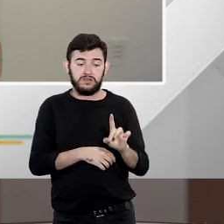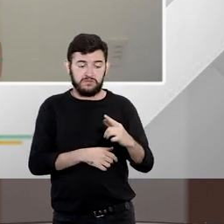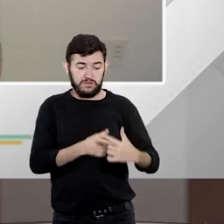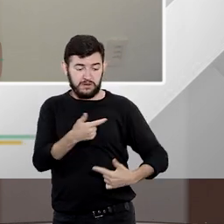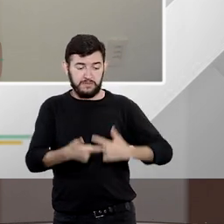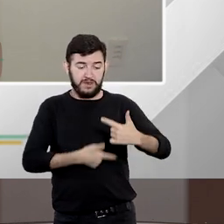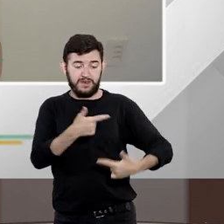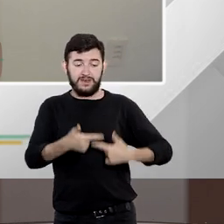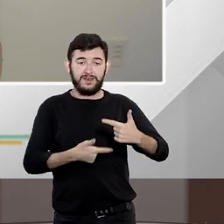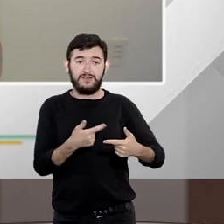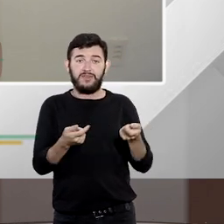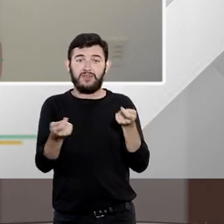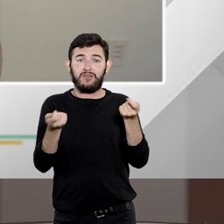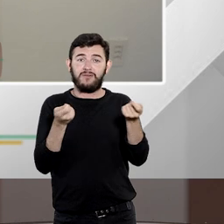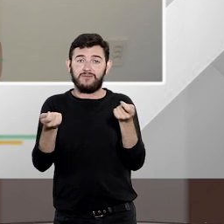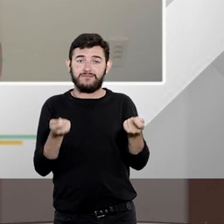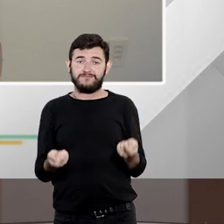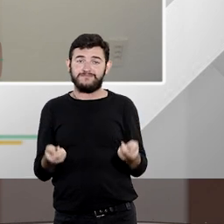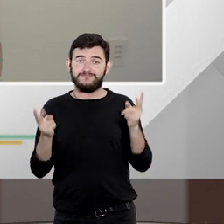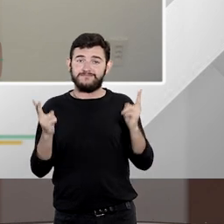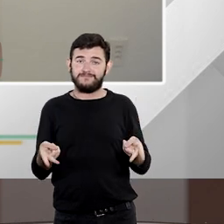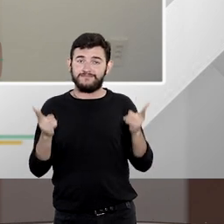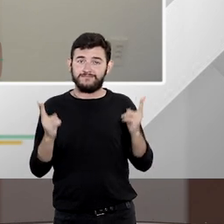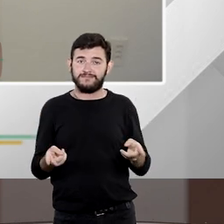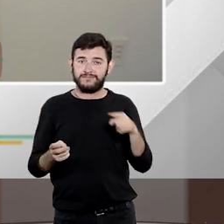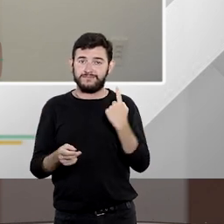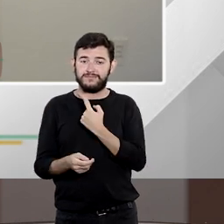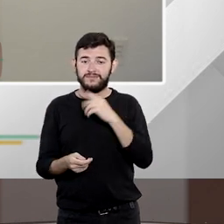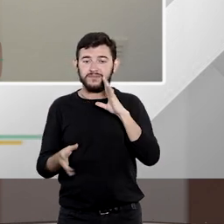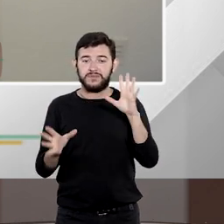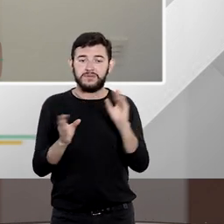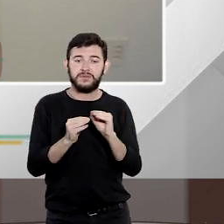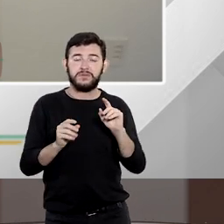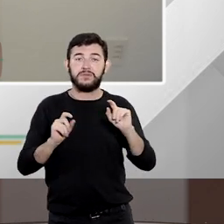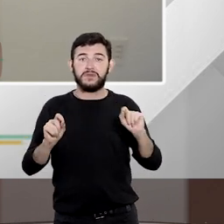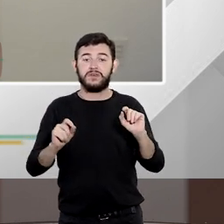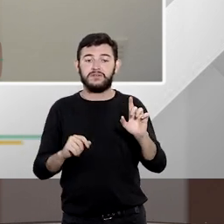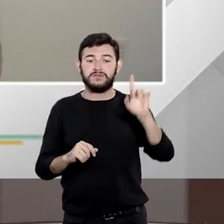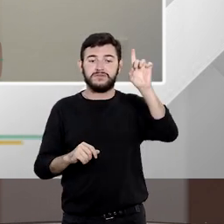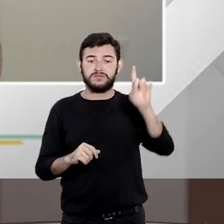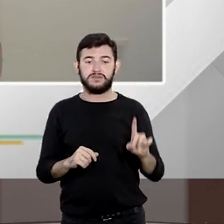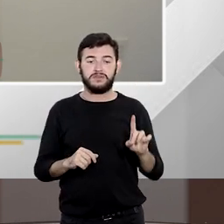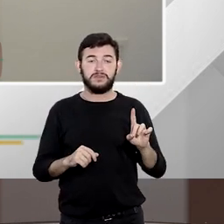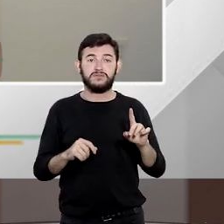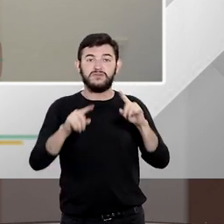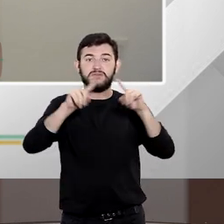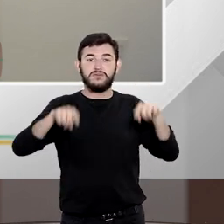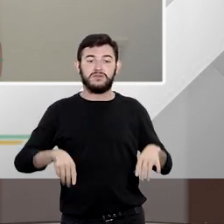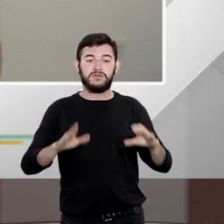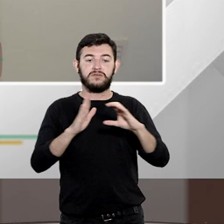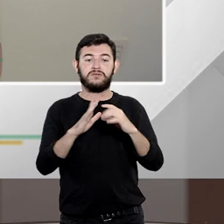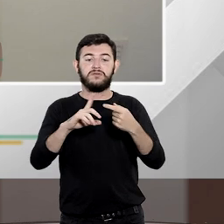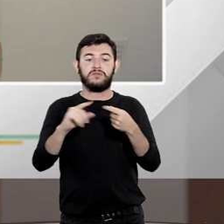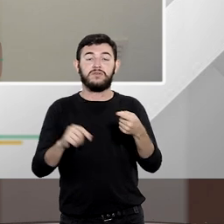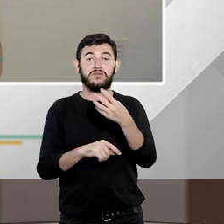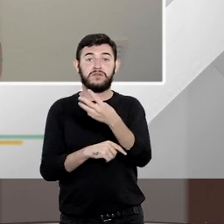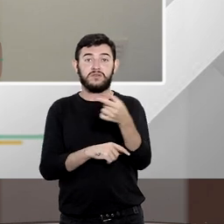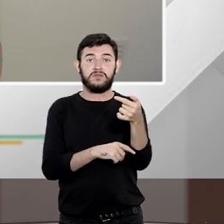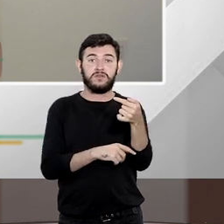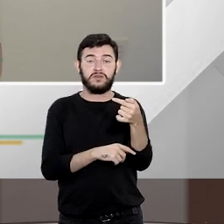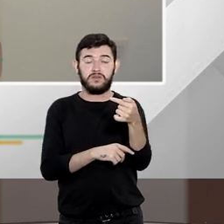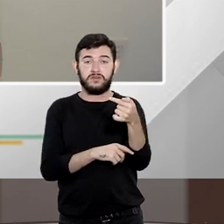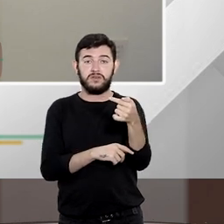ao que é conhecido é o direito de greve do servidor público que está previsto lá no artigo 37 7 da